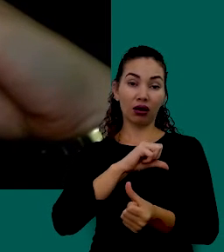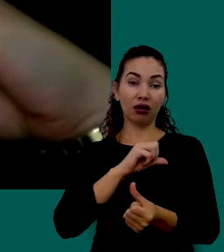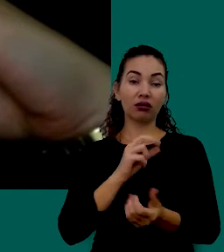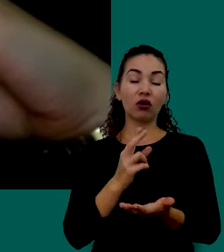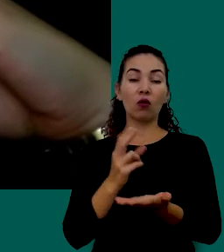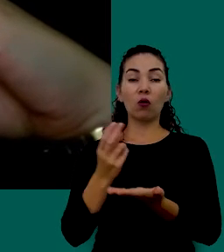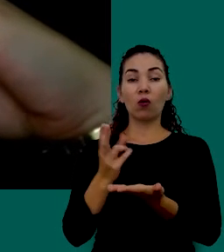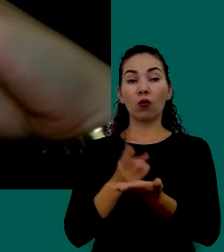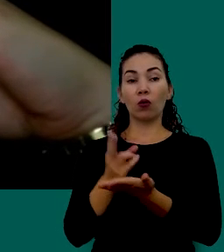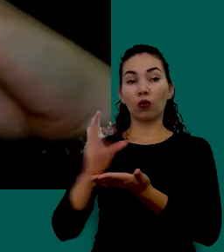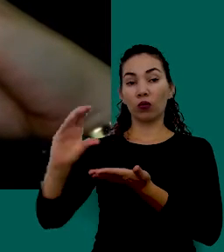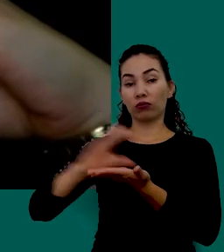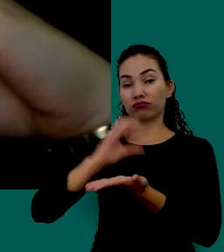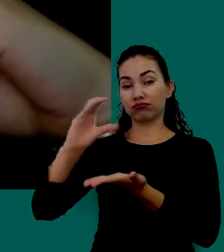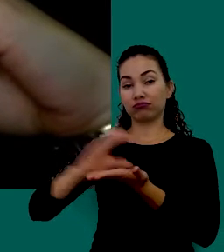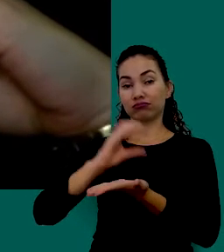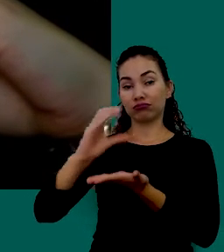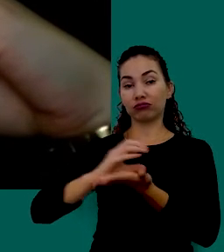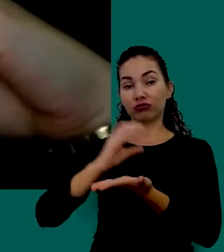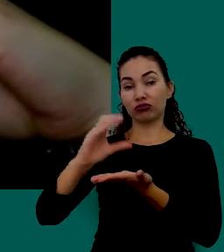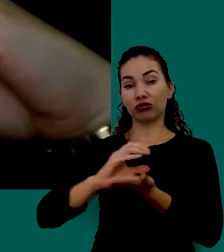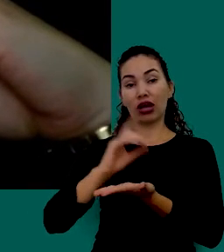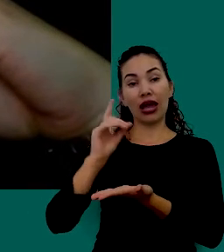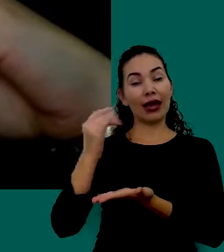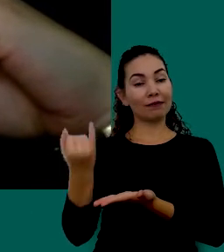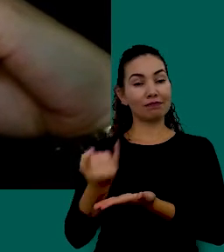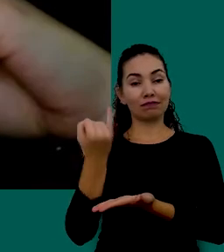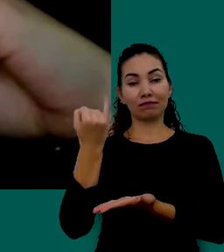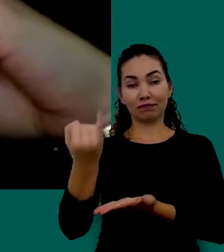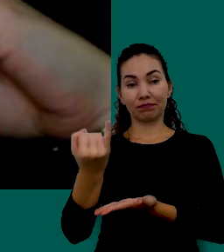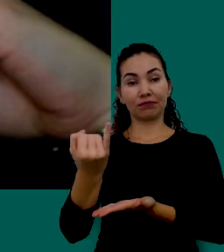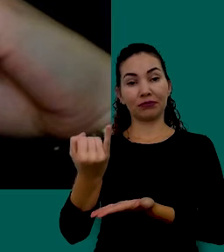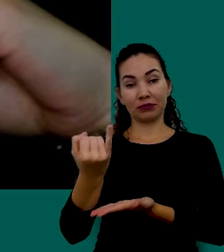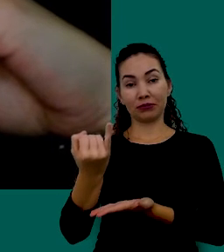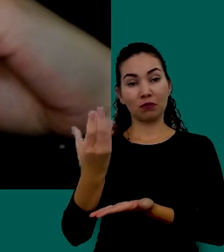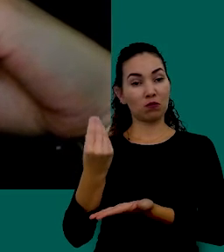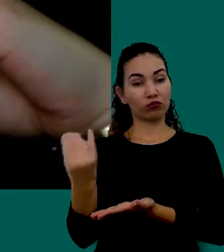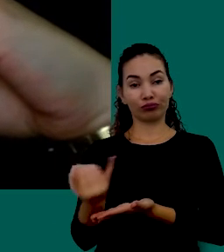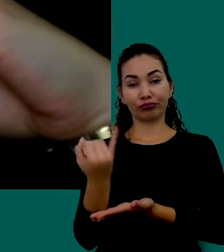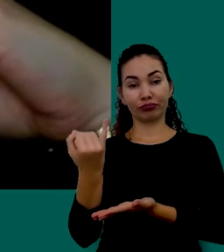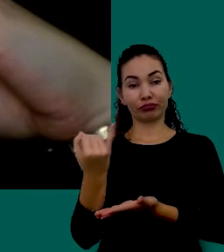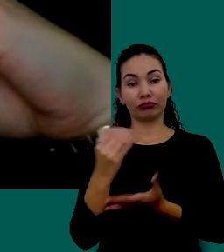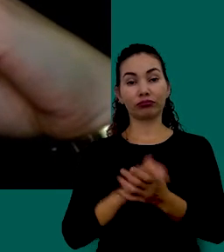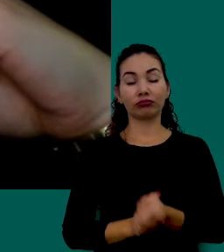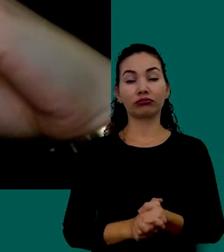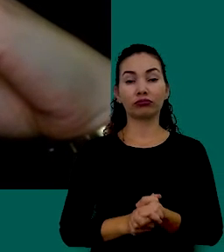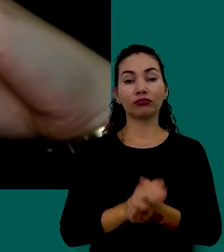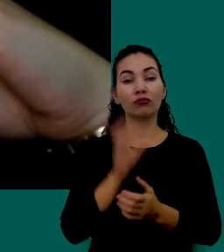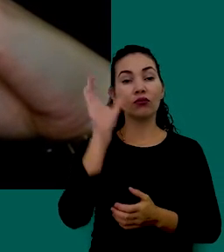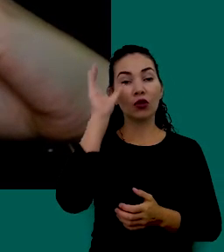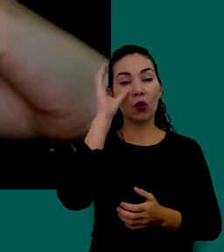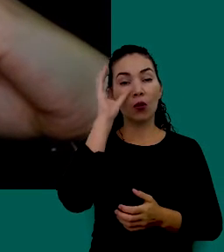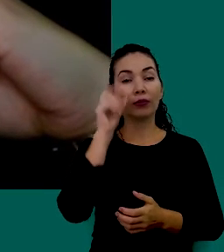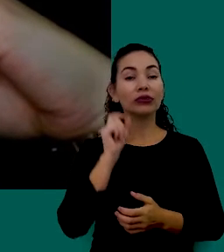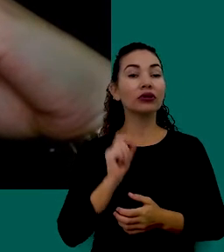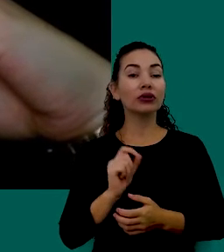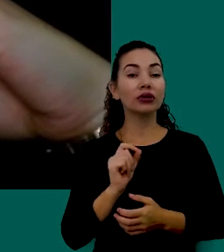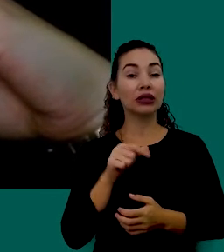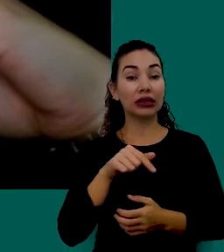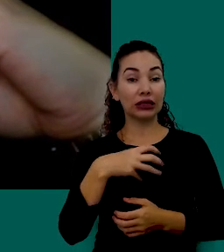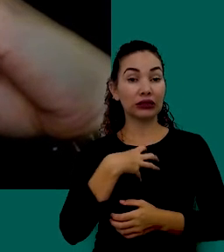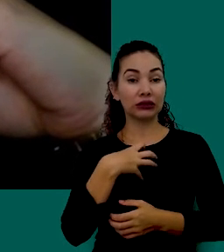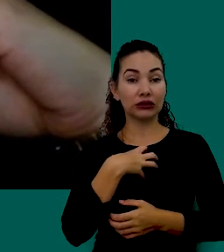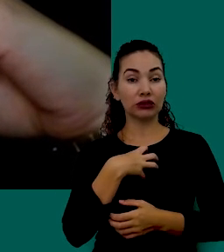Entrada É Vital Para Saúde Financeira Uma Observação Neste